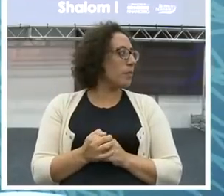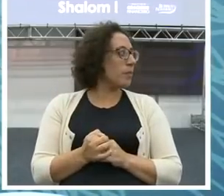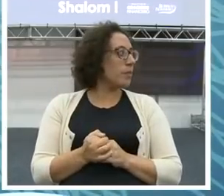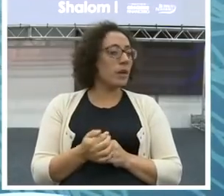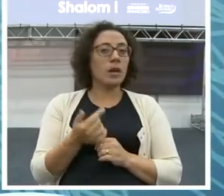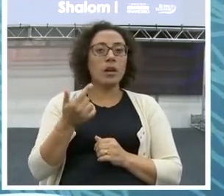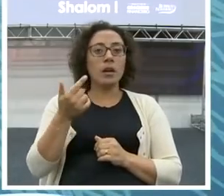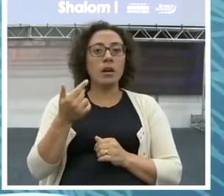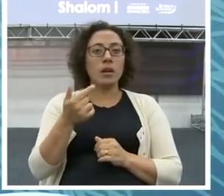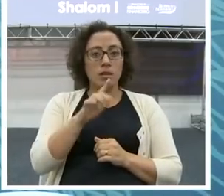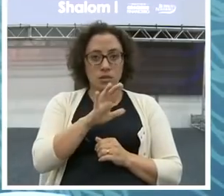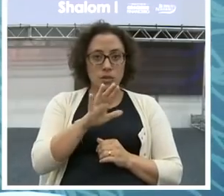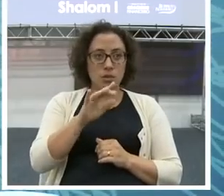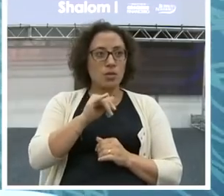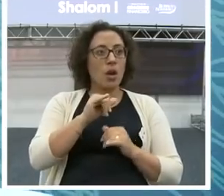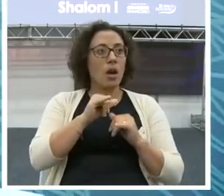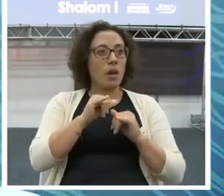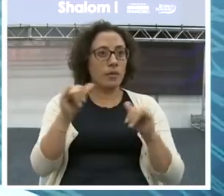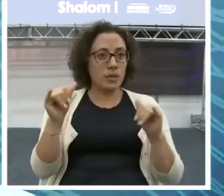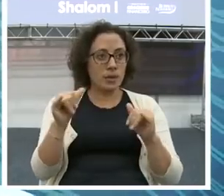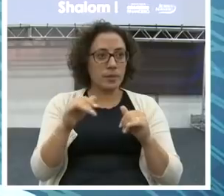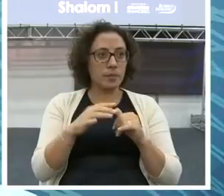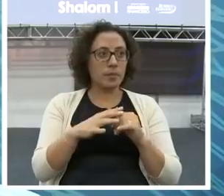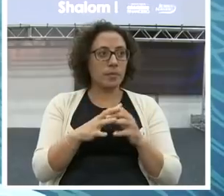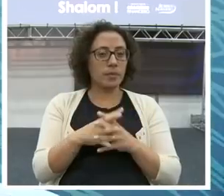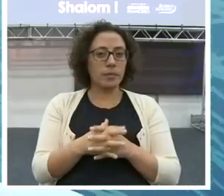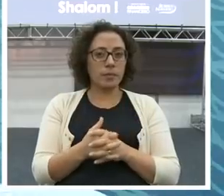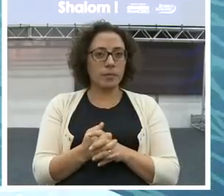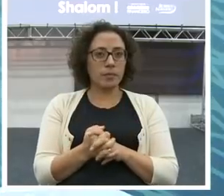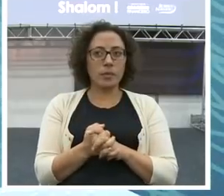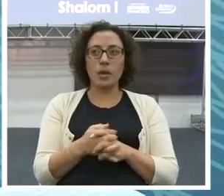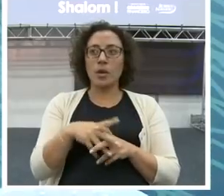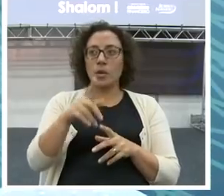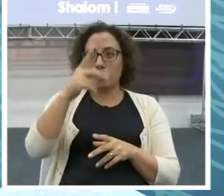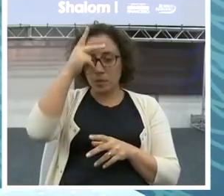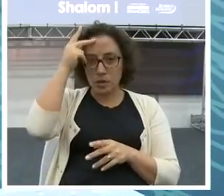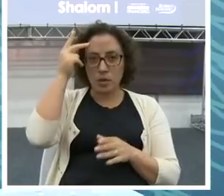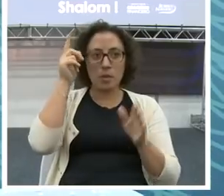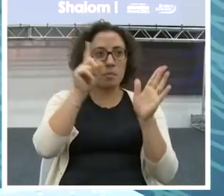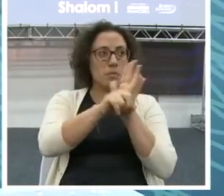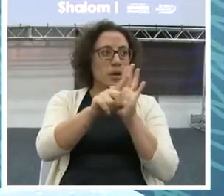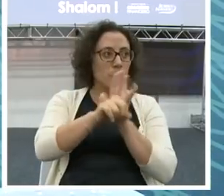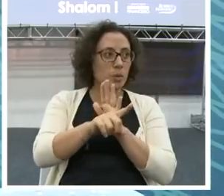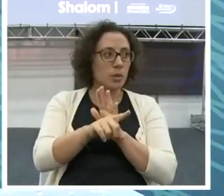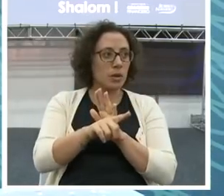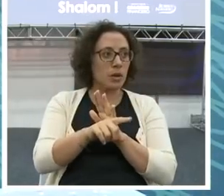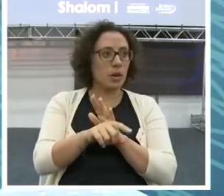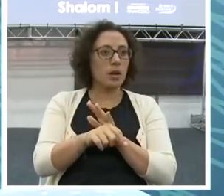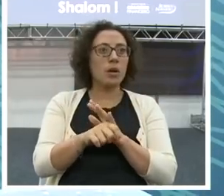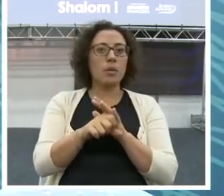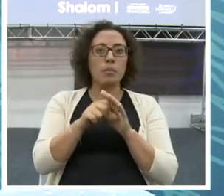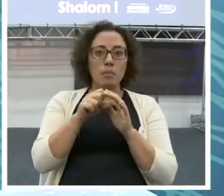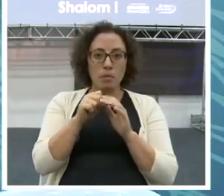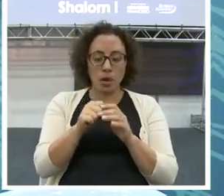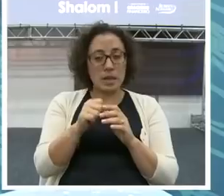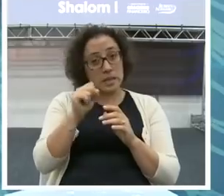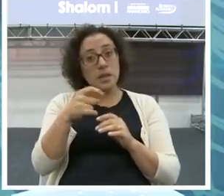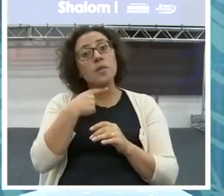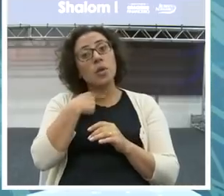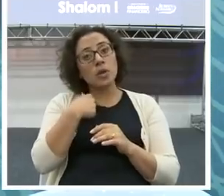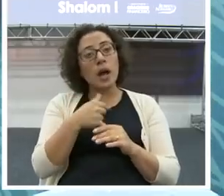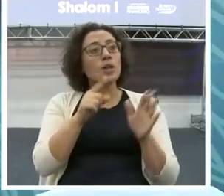e último, só para a gente alinhar. Mais pessoas querendo fazer perguntas, podem seguir seus canais, certo? Isso.